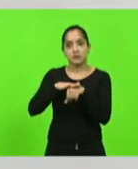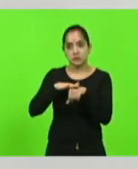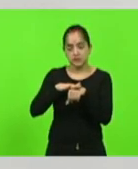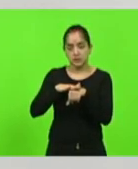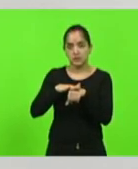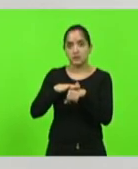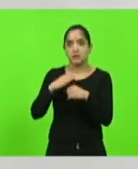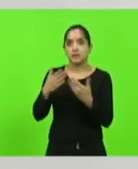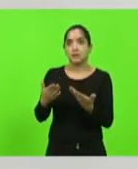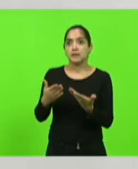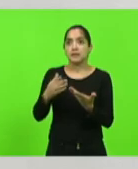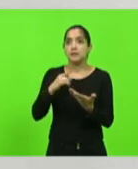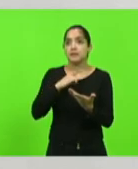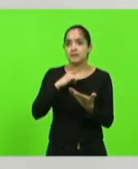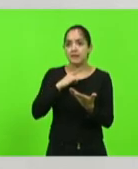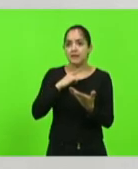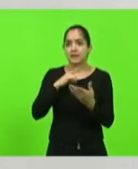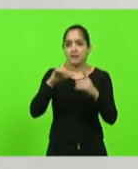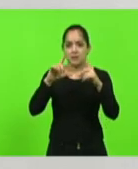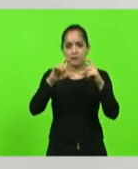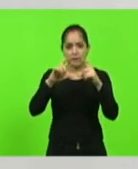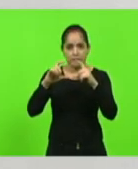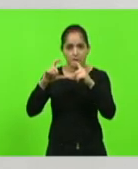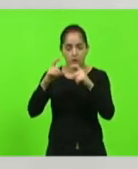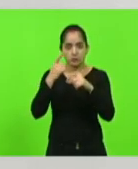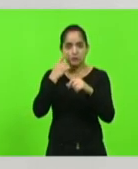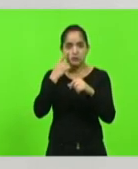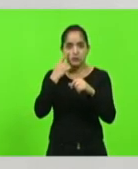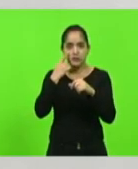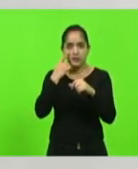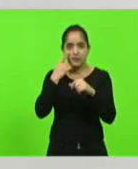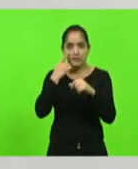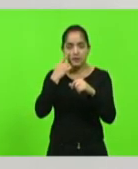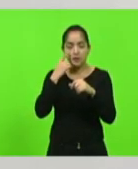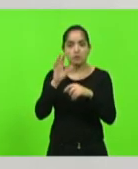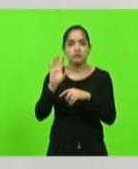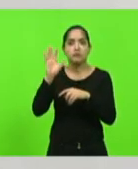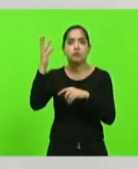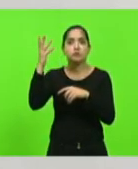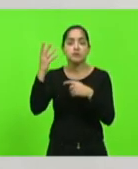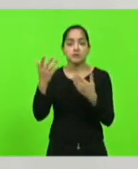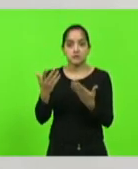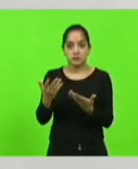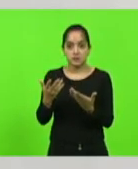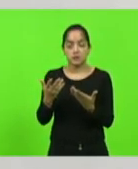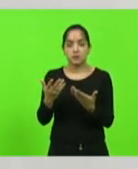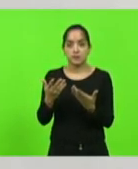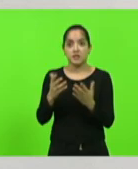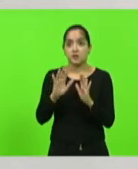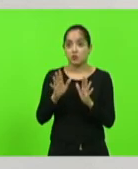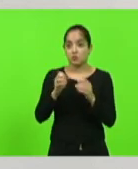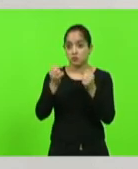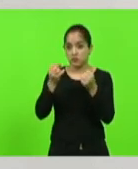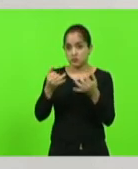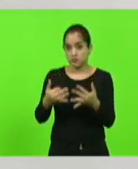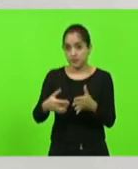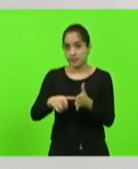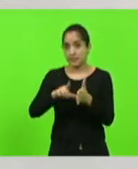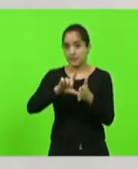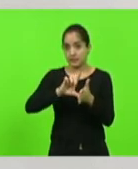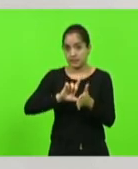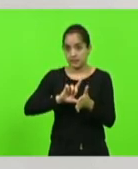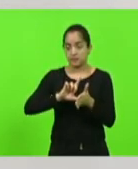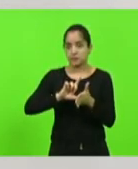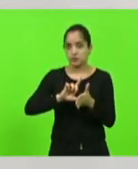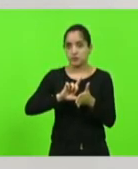E também tem ali algumas imagens para a gente ver o tamanho do absurdo. Como eu já mencionei, labutei na